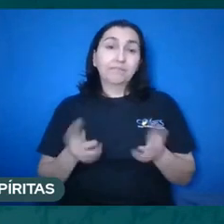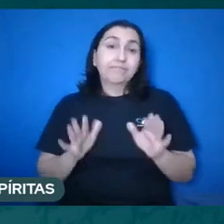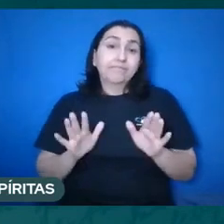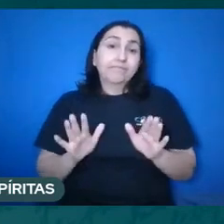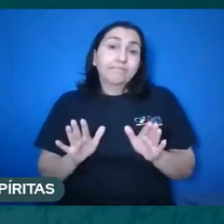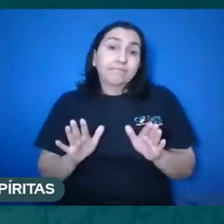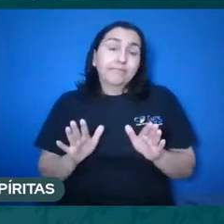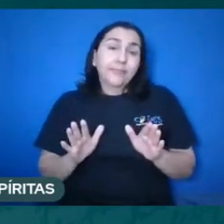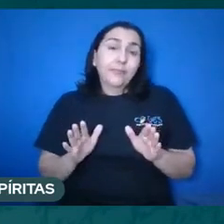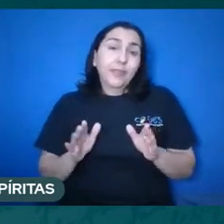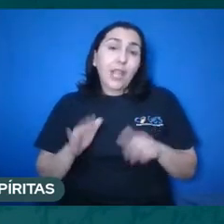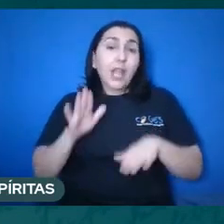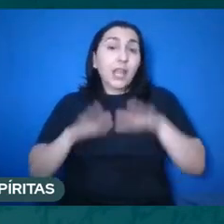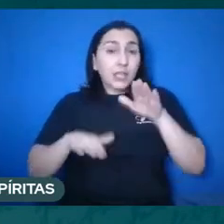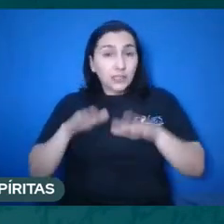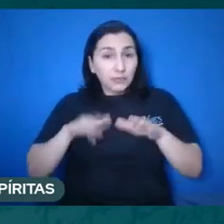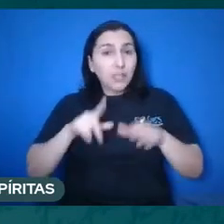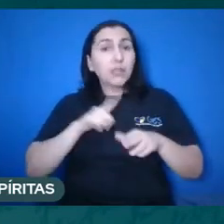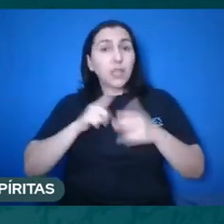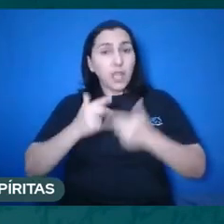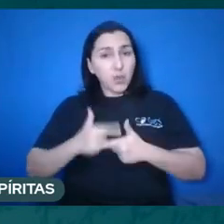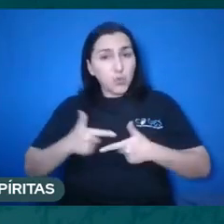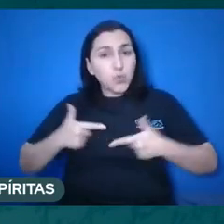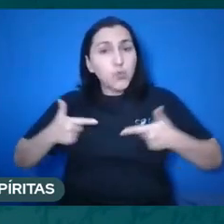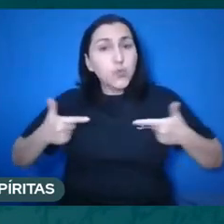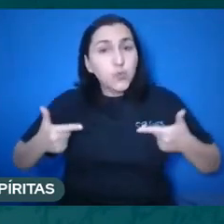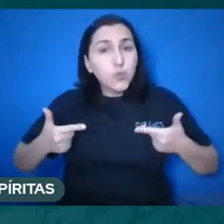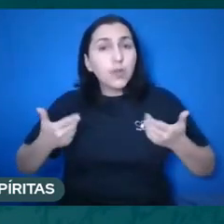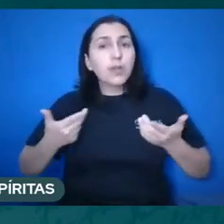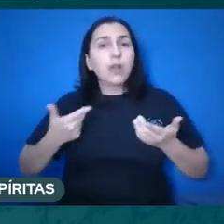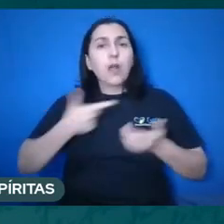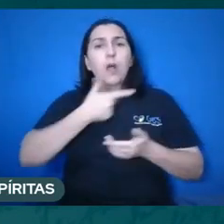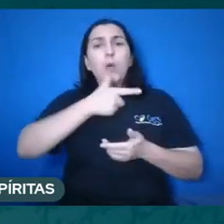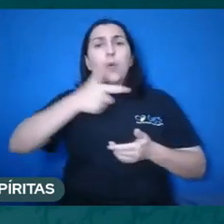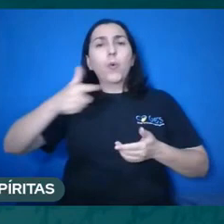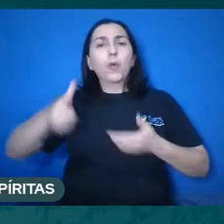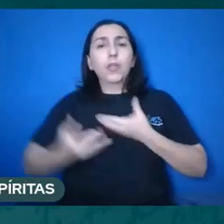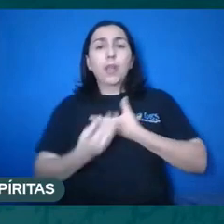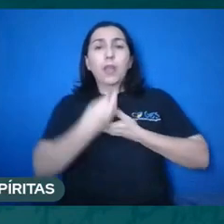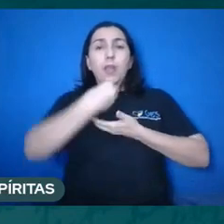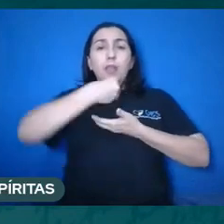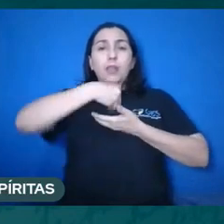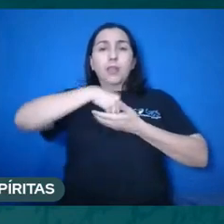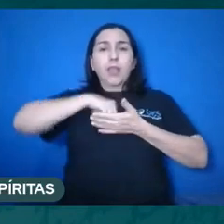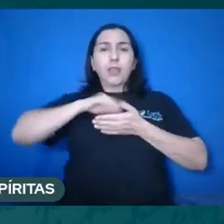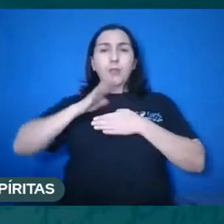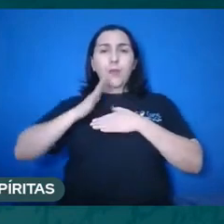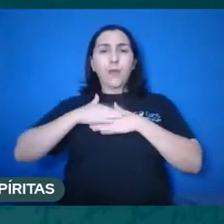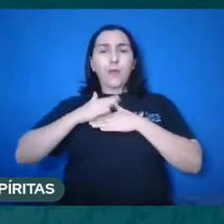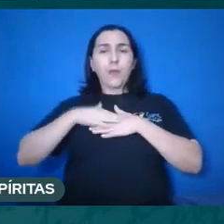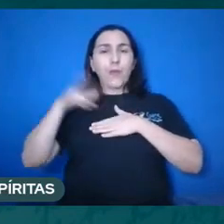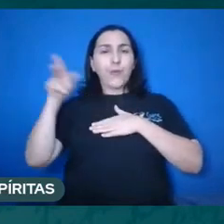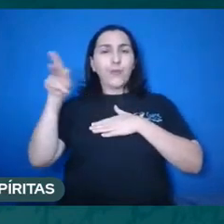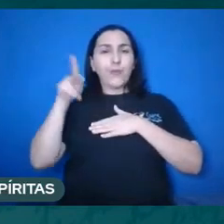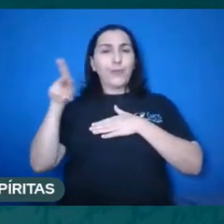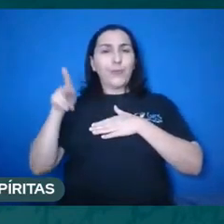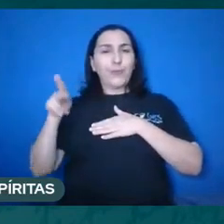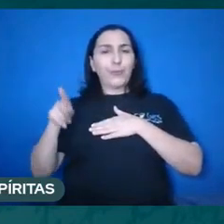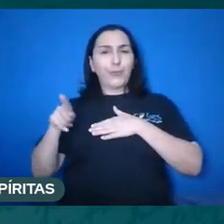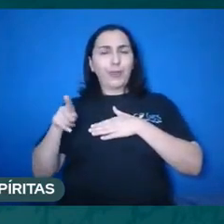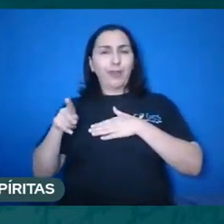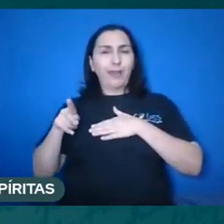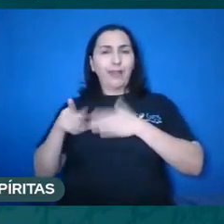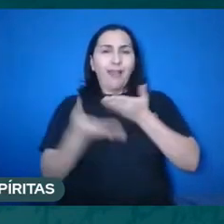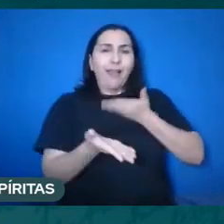ponto de vista muito maior. Quando eu tenho paz de espírito. Quando eu consigo manter relações